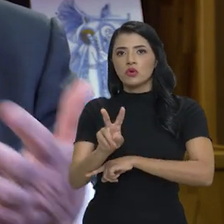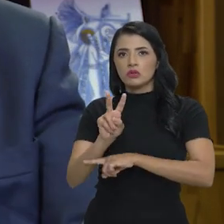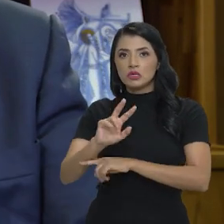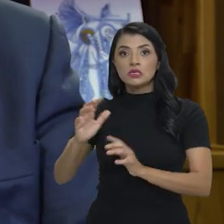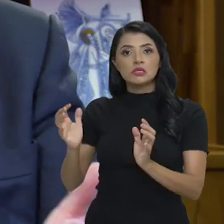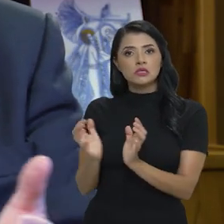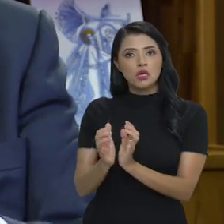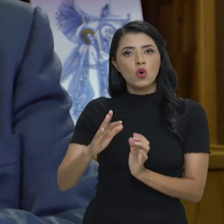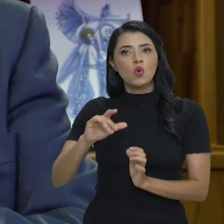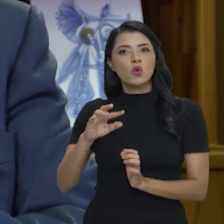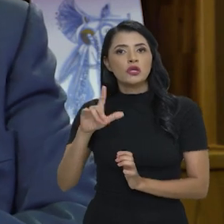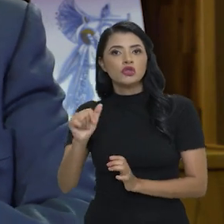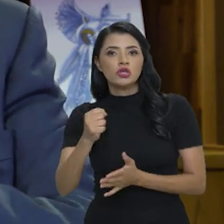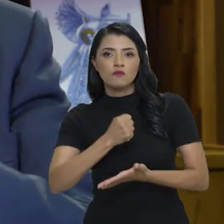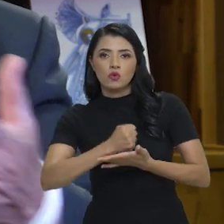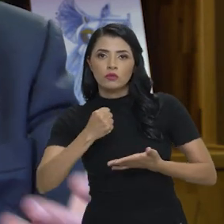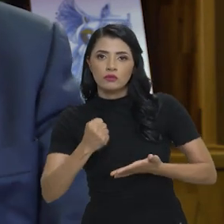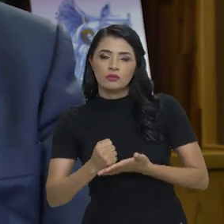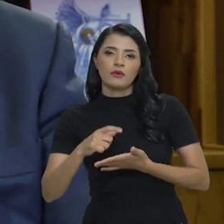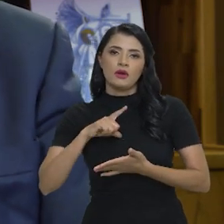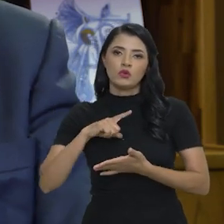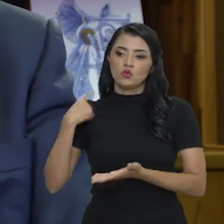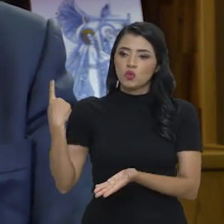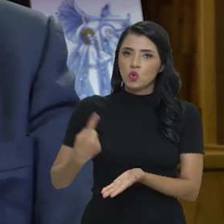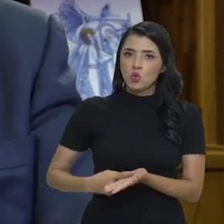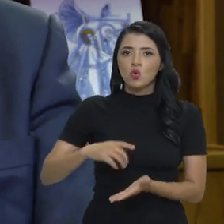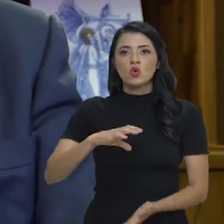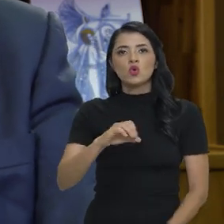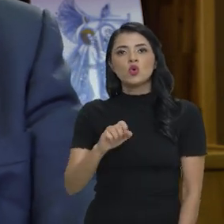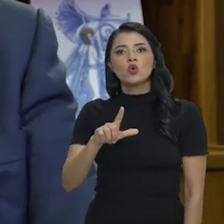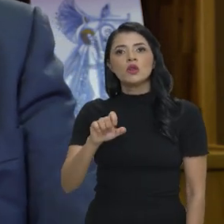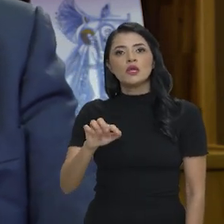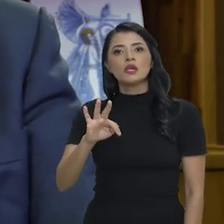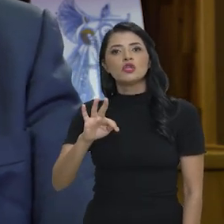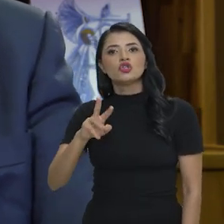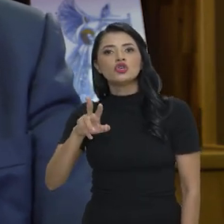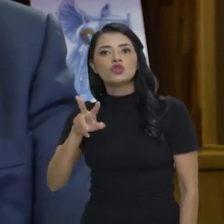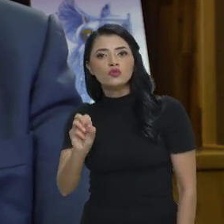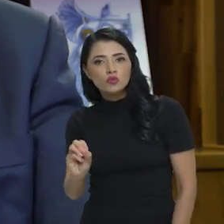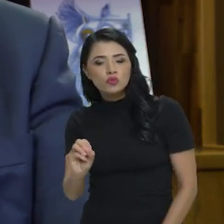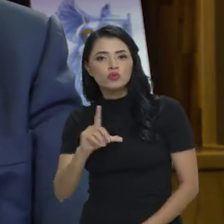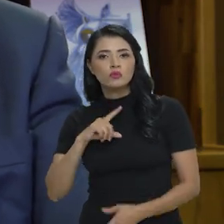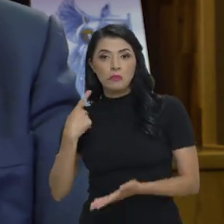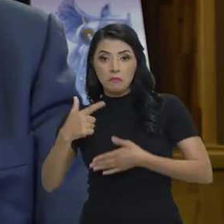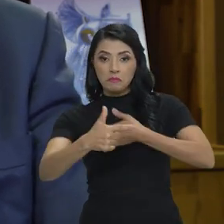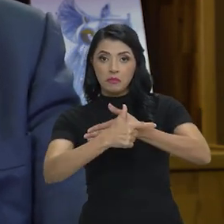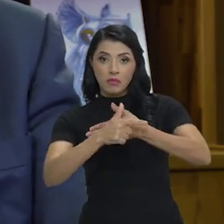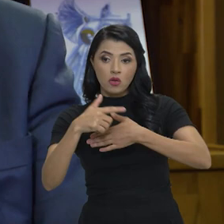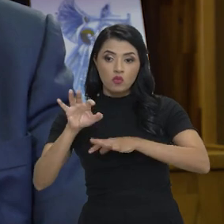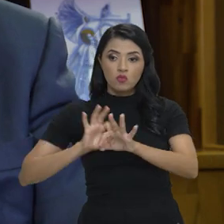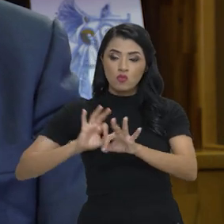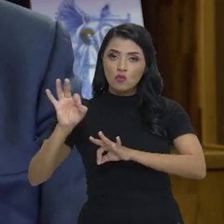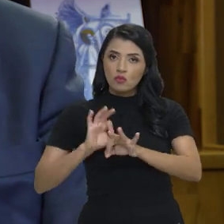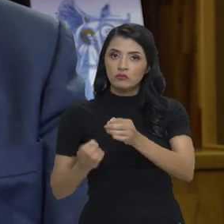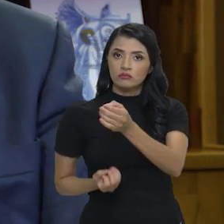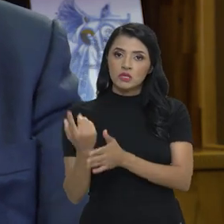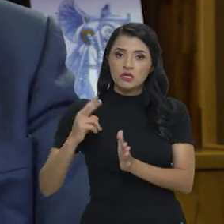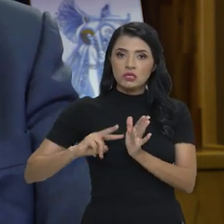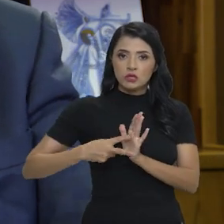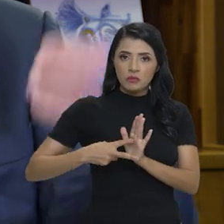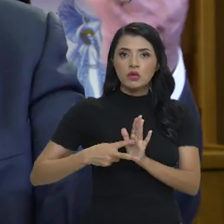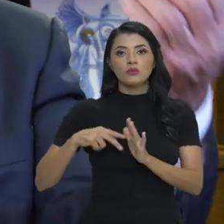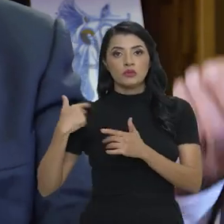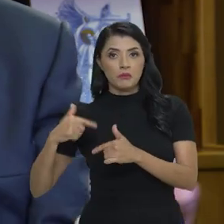é a proteção coletiva, é o contrato, é o acordo coletivo, é o papel das organizações organizações constituídas